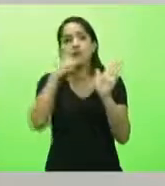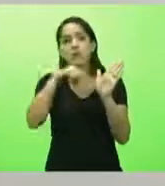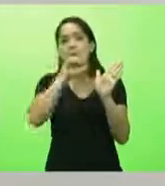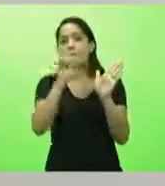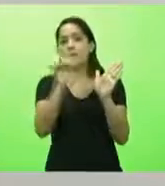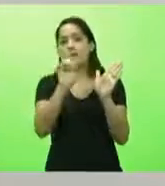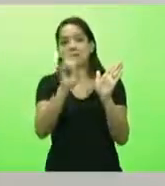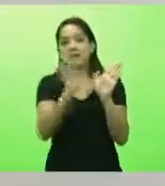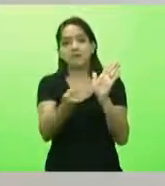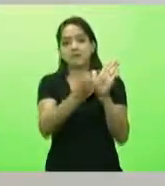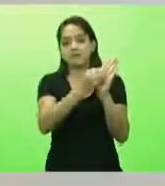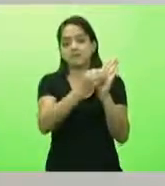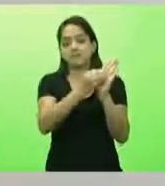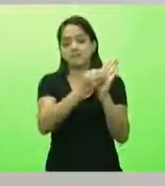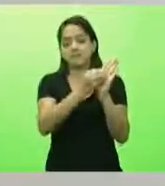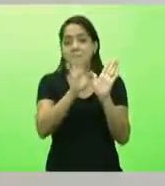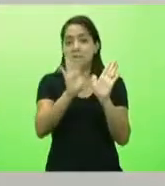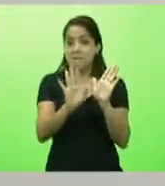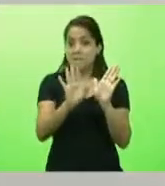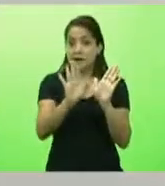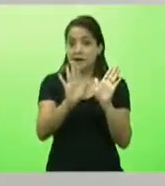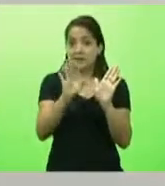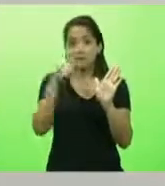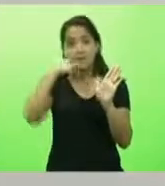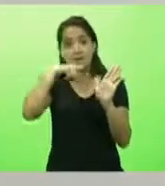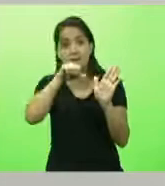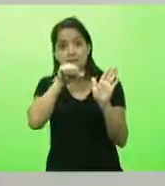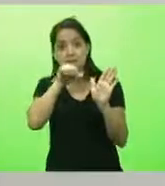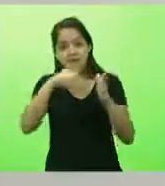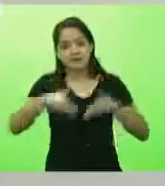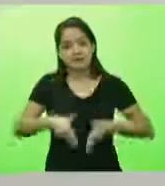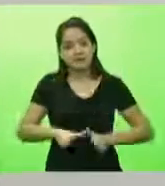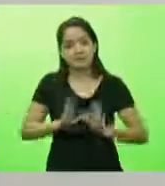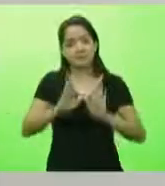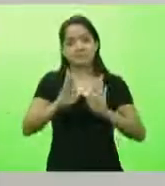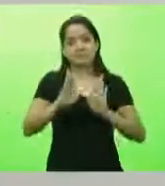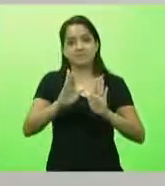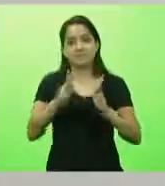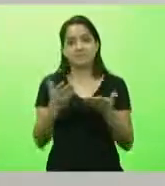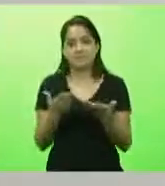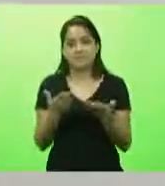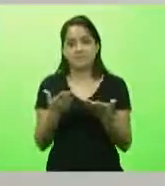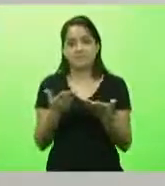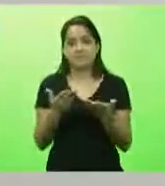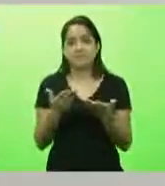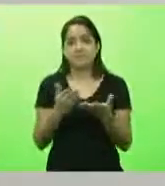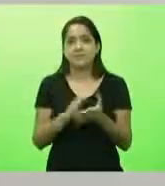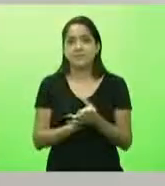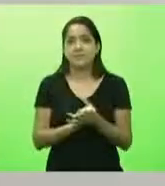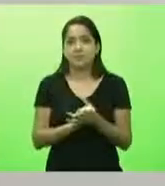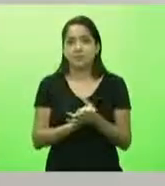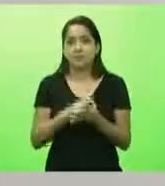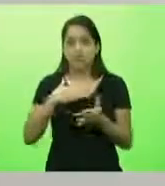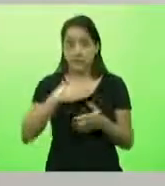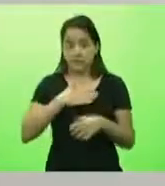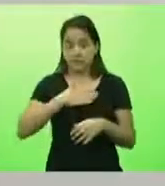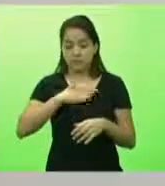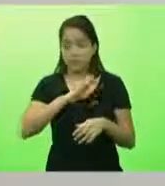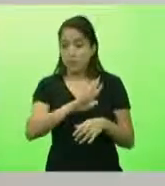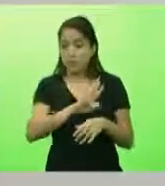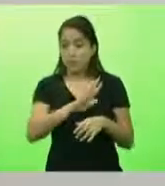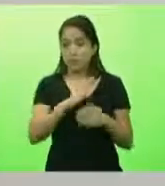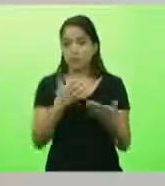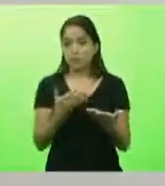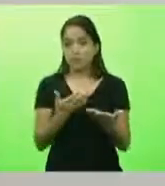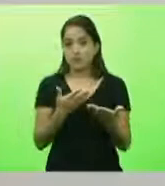hospital, para o hospital, a mãe é quem pariu o filho. Então é um absurdo, Tomás, porque aqui o meu repúdio, para que